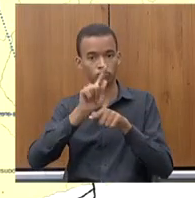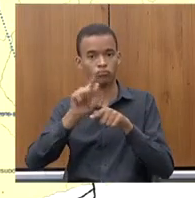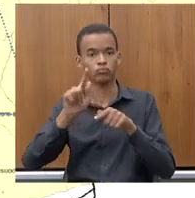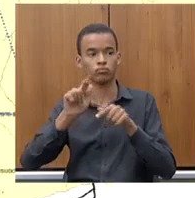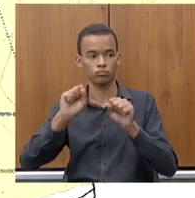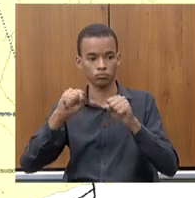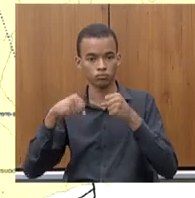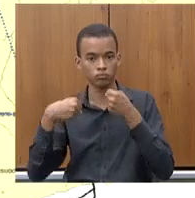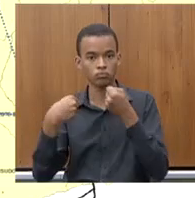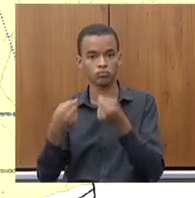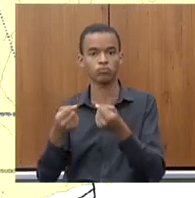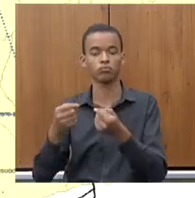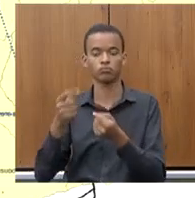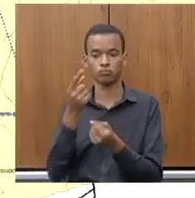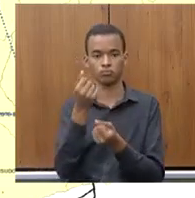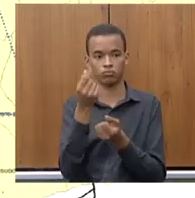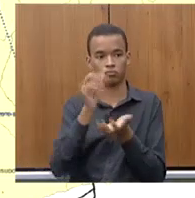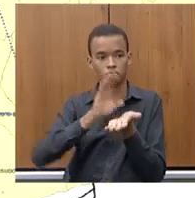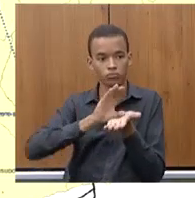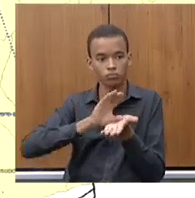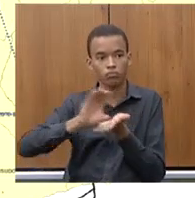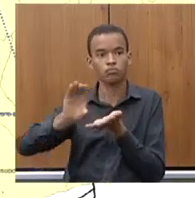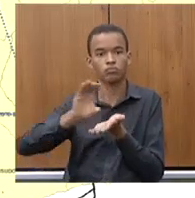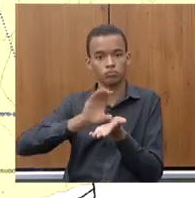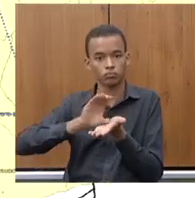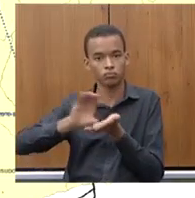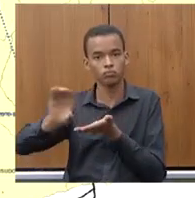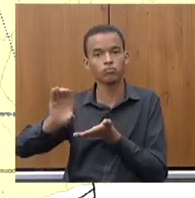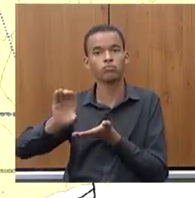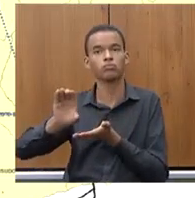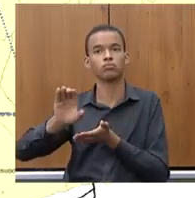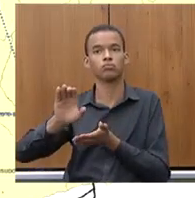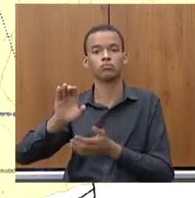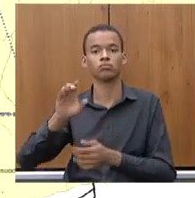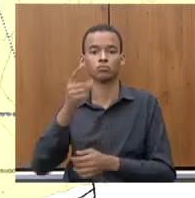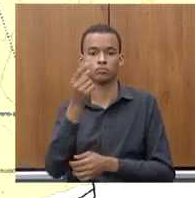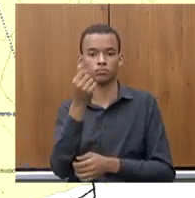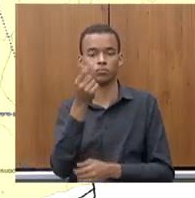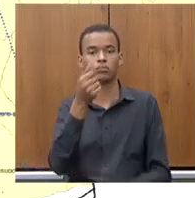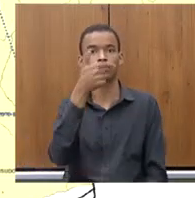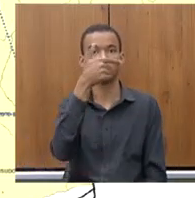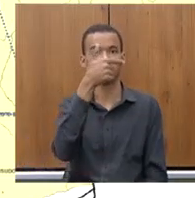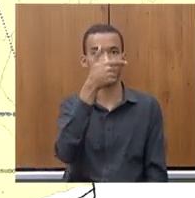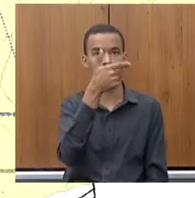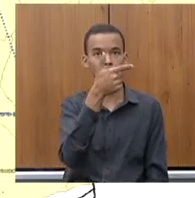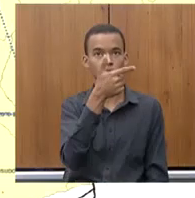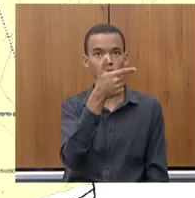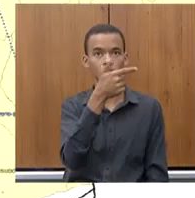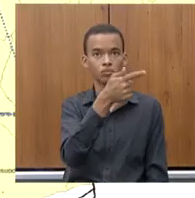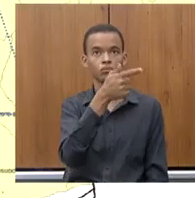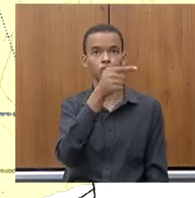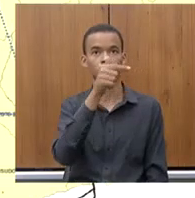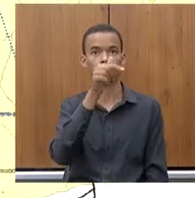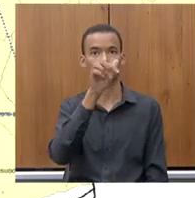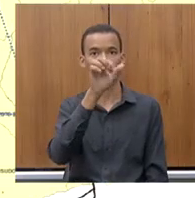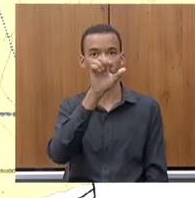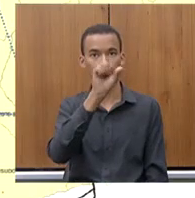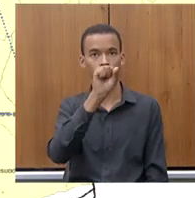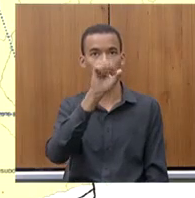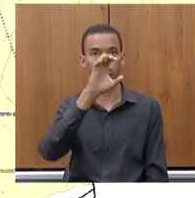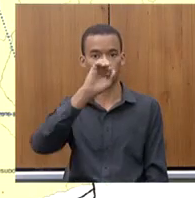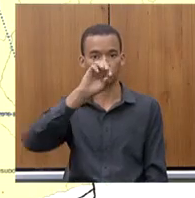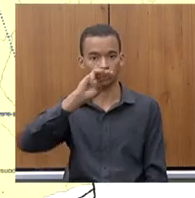envidar recursos na monta de 780 milhões de reais para fazer um gasoduto um gasoduto